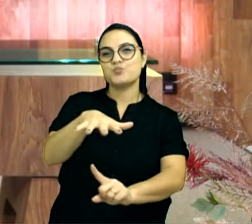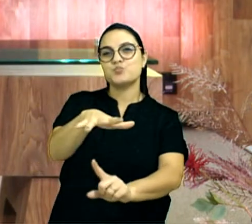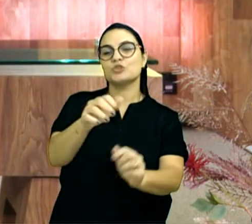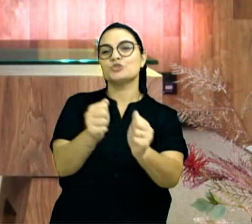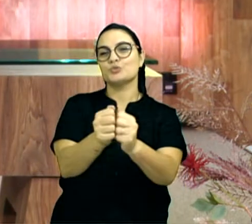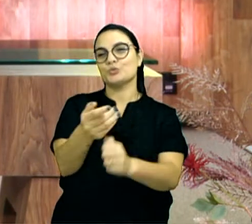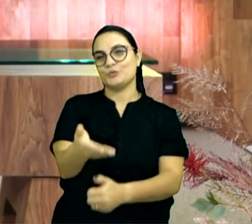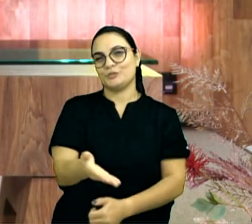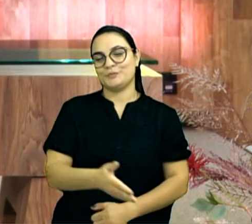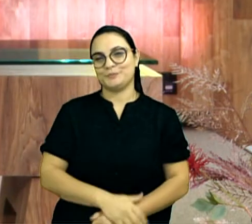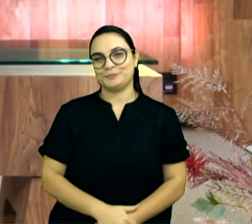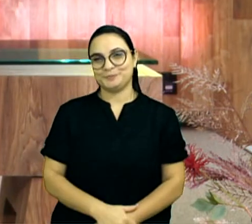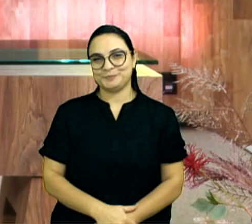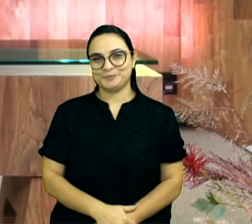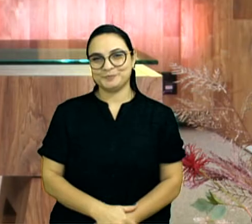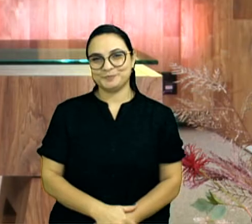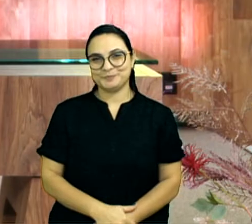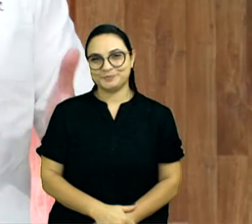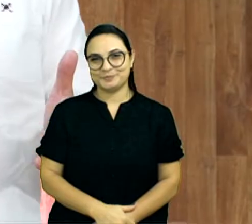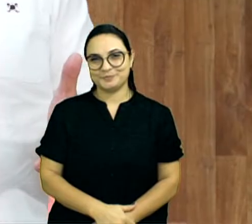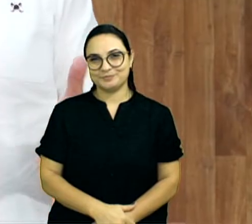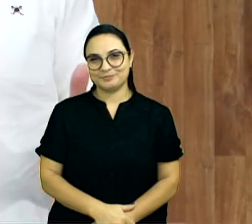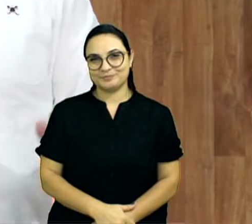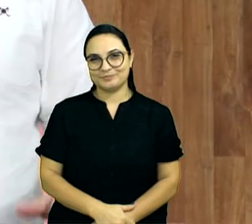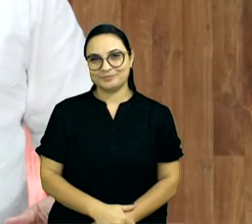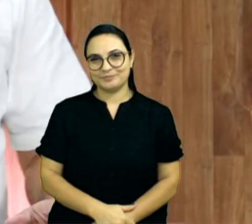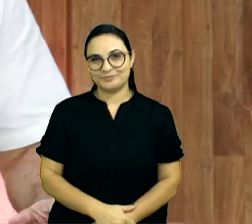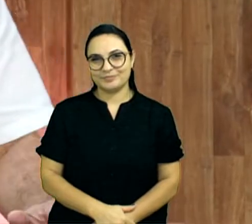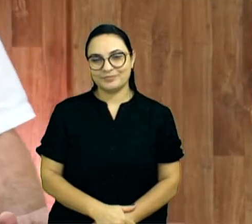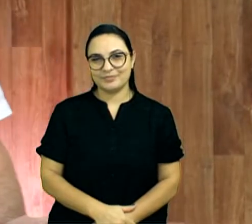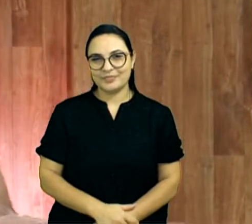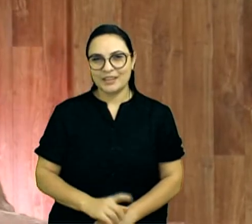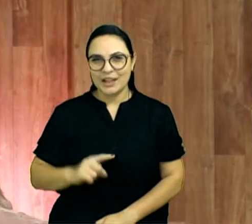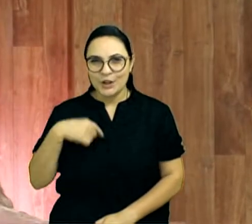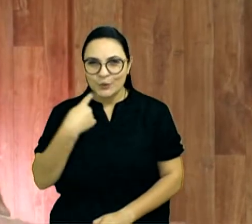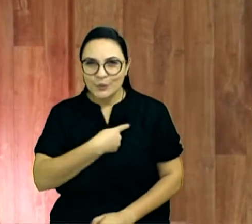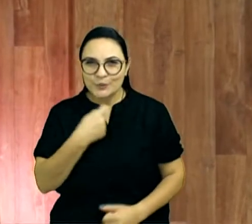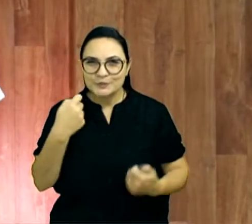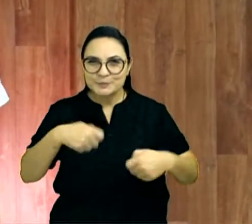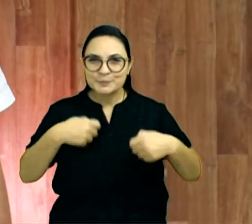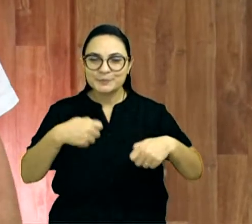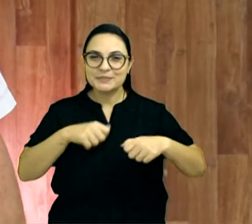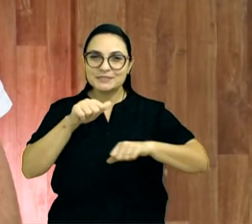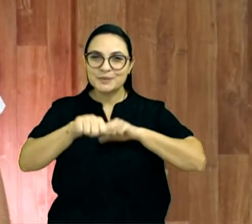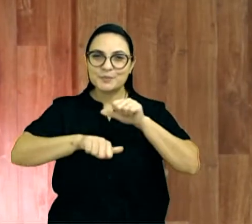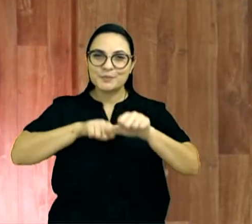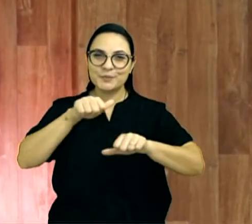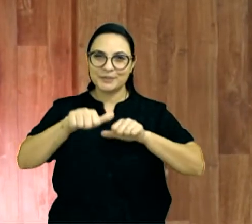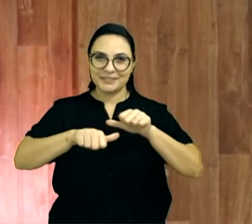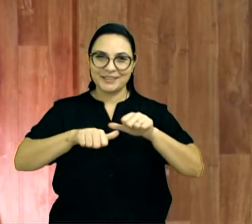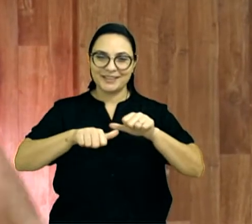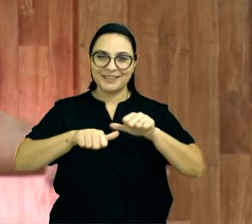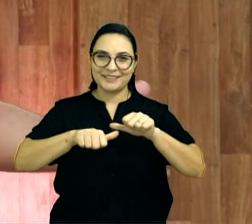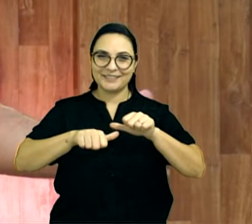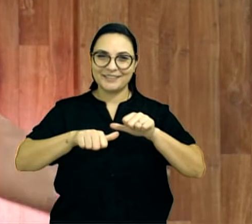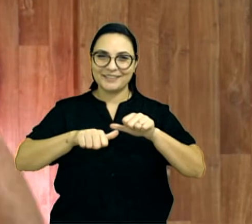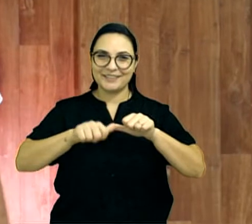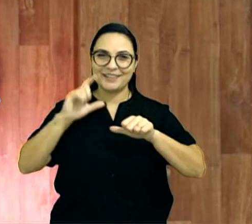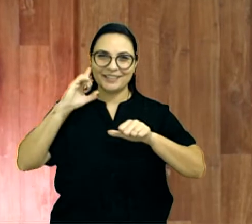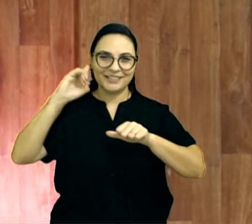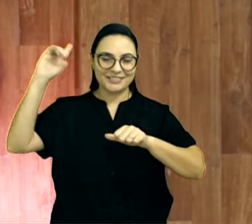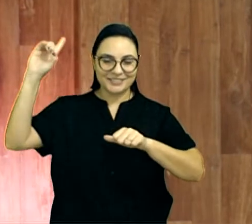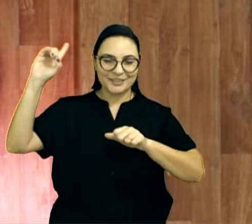oh meu irmão, aonde, a gente precisa de mudança, existe um Deus, que